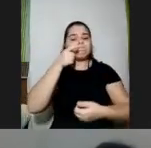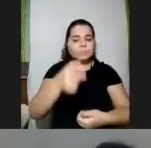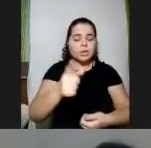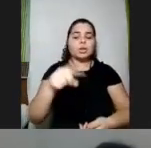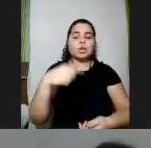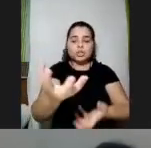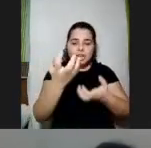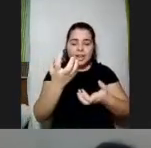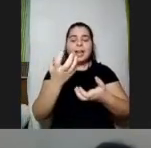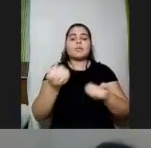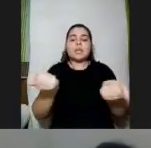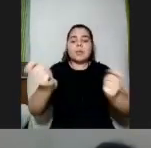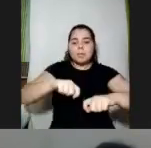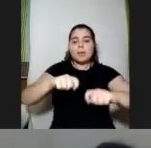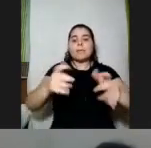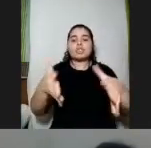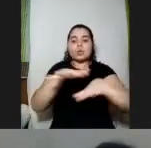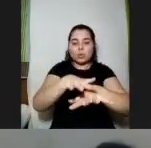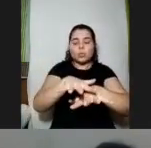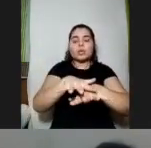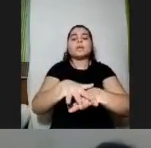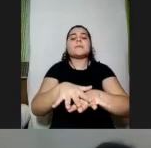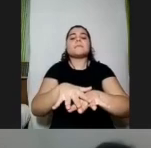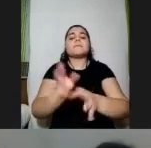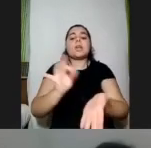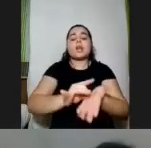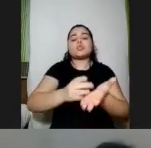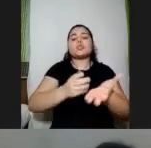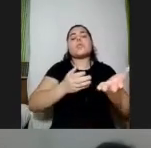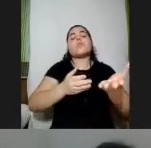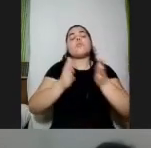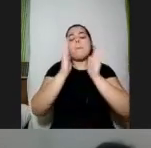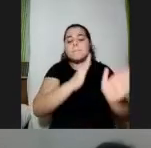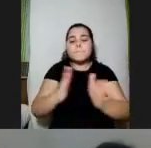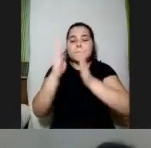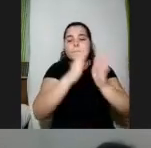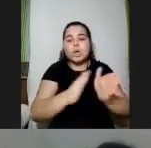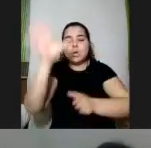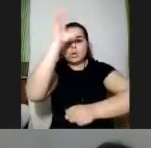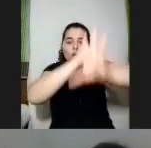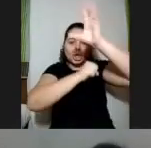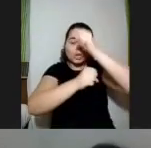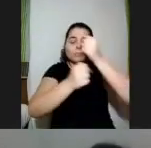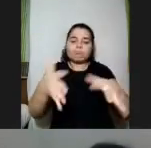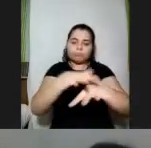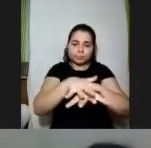incluir e que nos permite garantir um processo de aprendizado com de inclusão com aprendizagem né